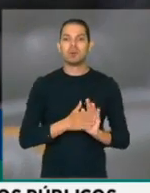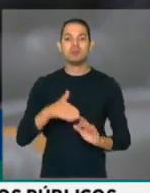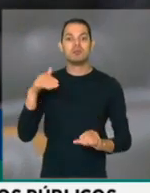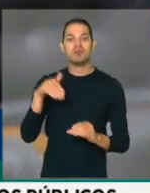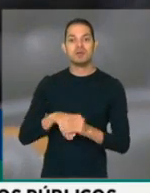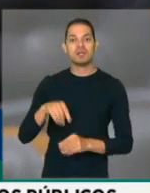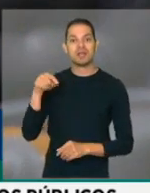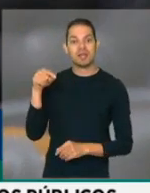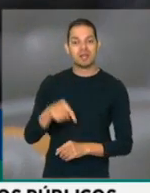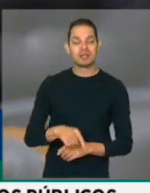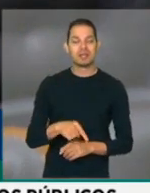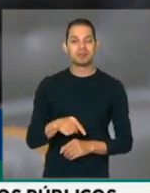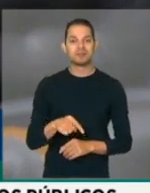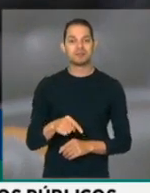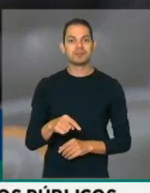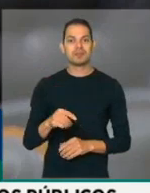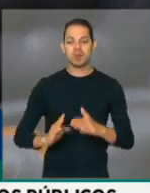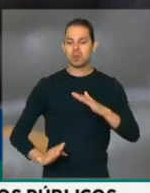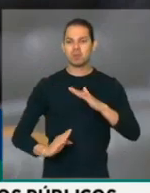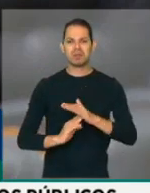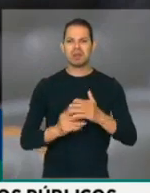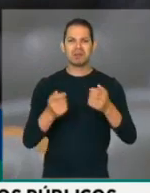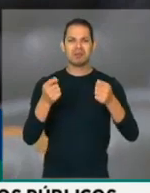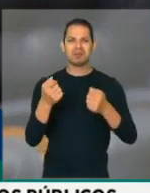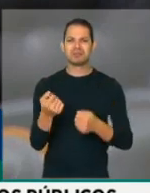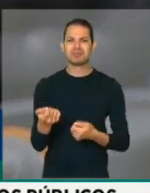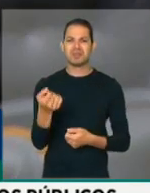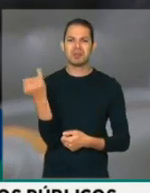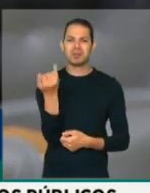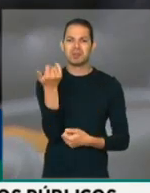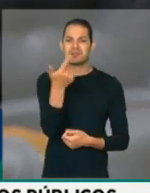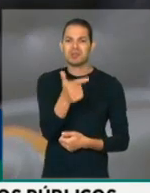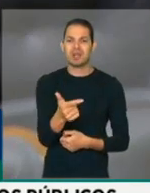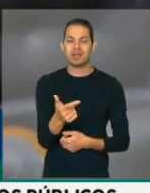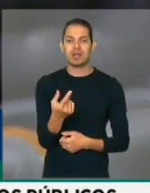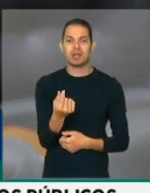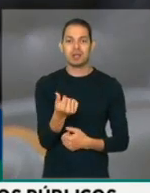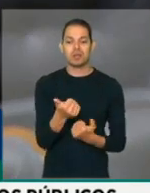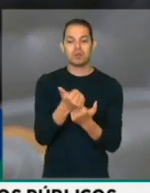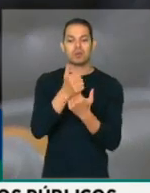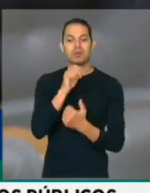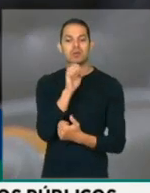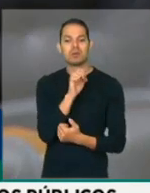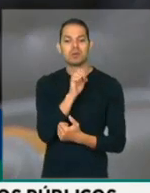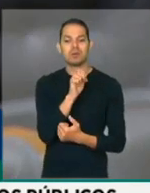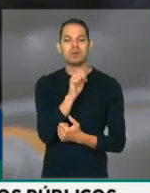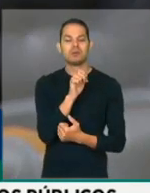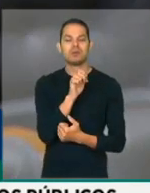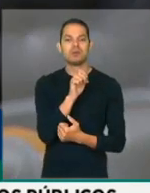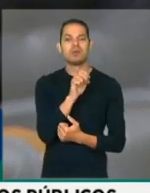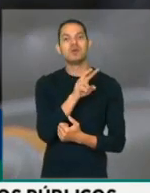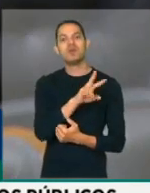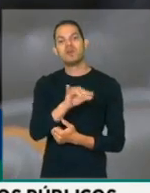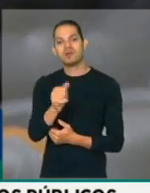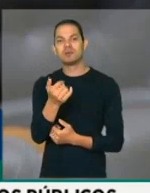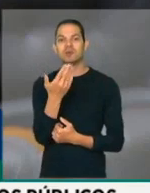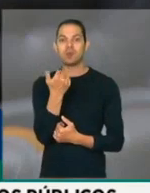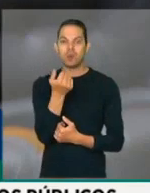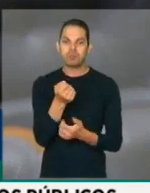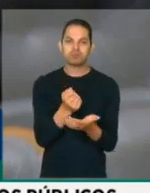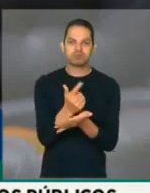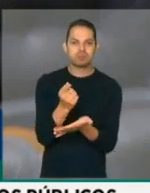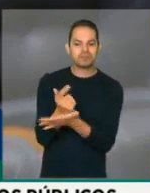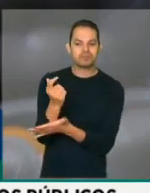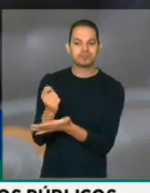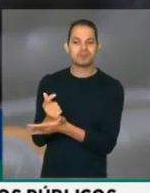um desnecessário teto para o auxílio emergencial que vai colocar a comida na mesa do povo.